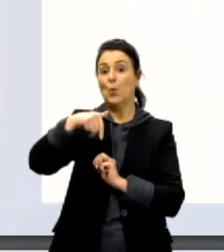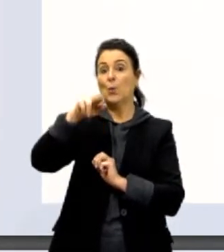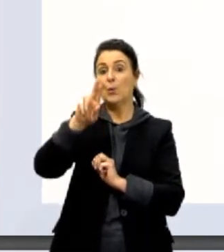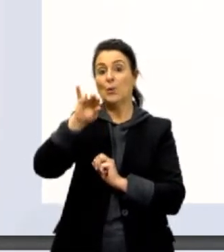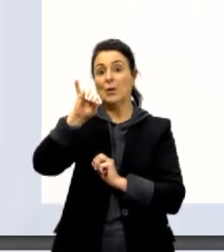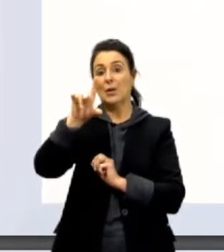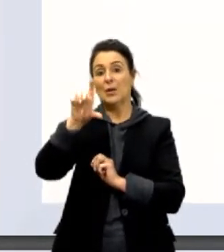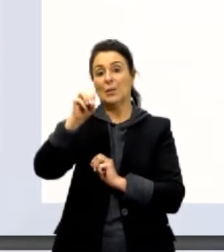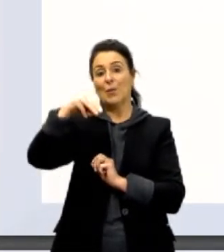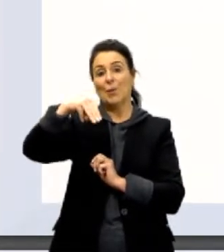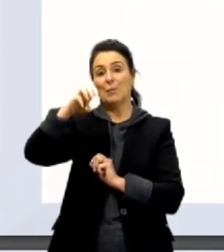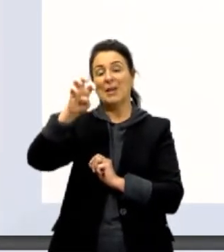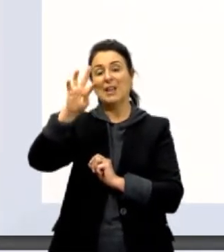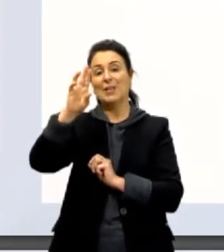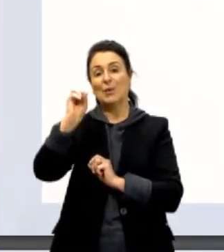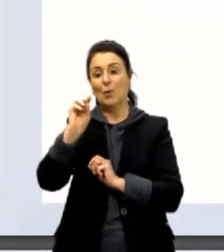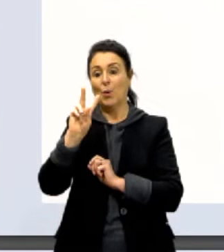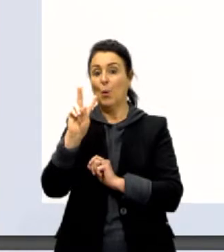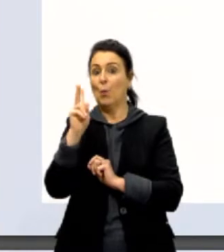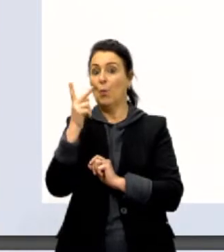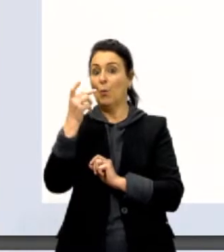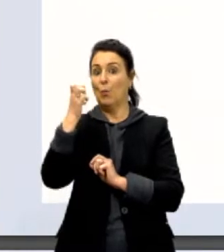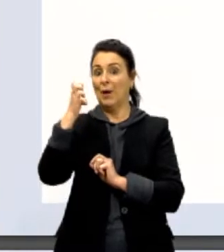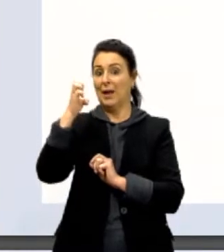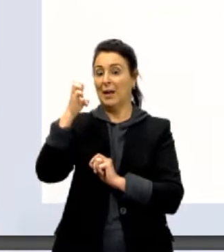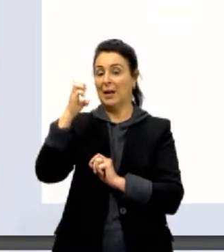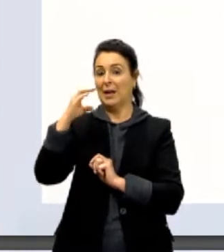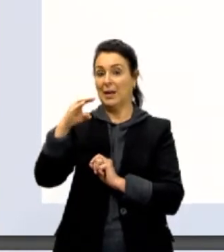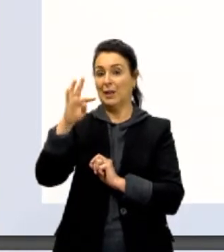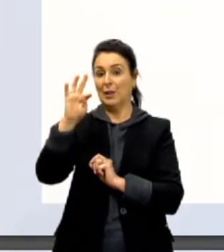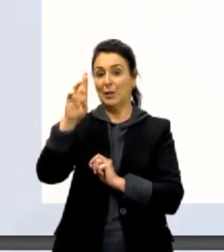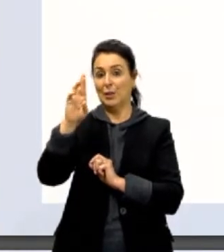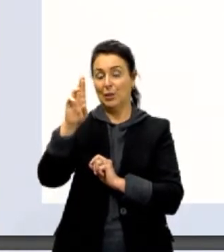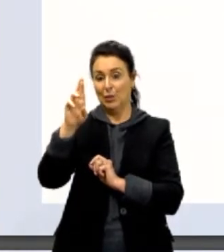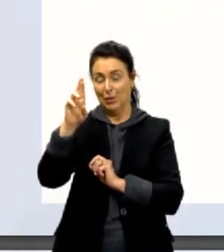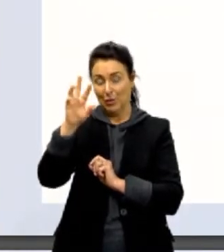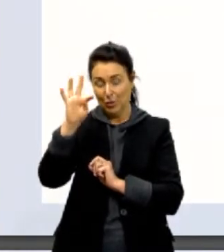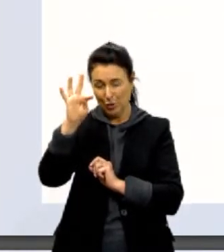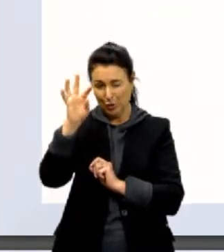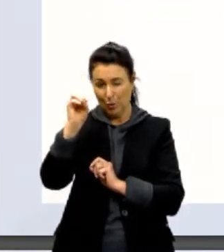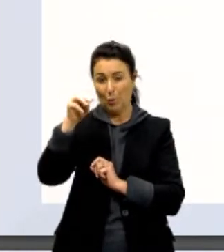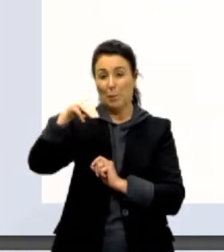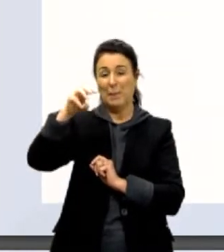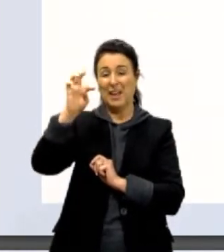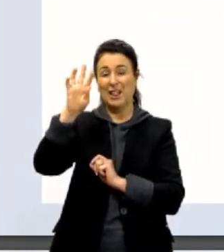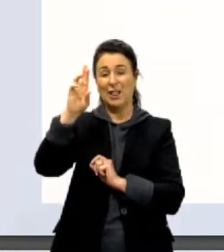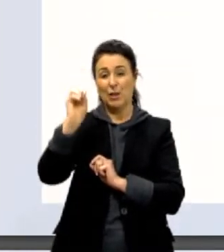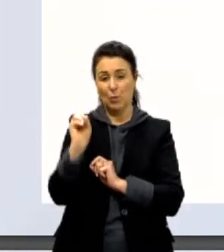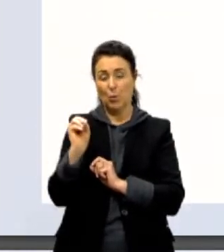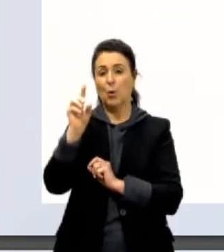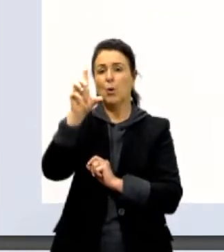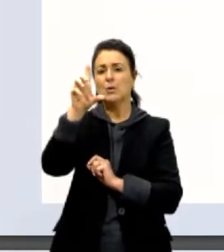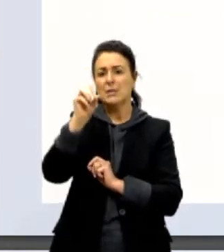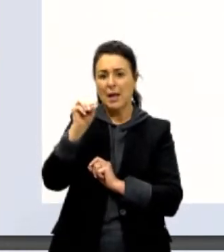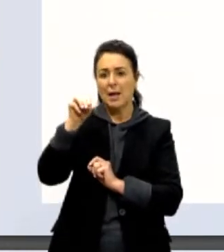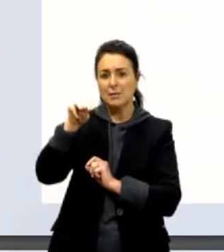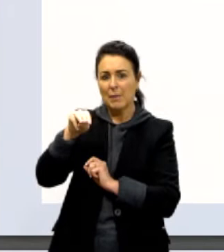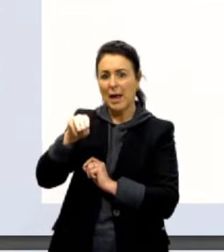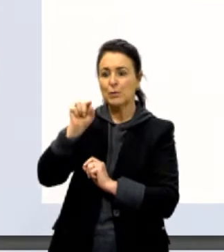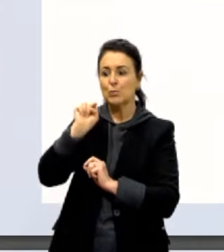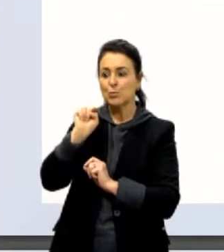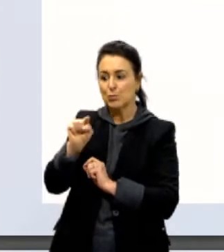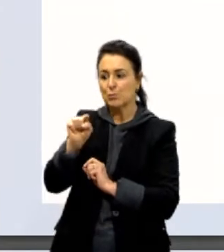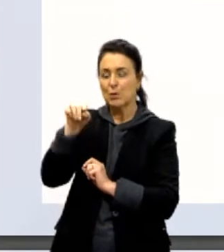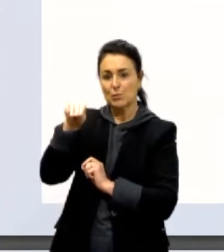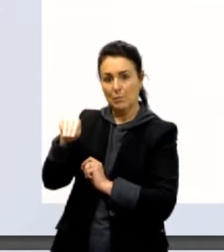por diante. O hectômetro, o decâmetro, 10 metros, 100 metros, mil metros.